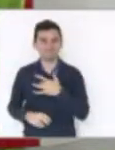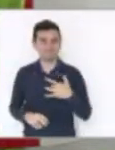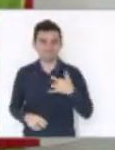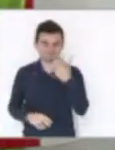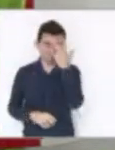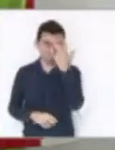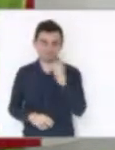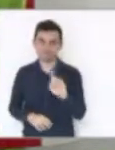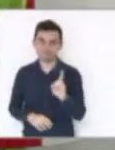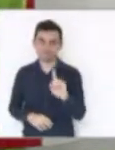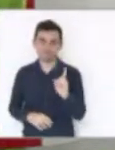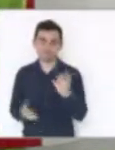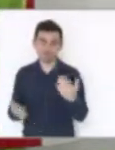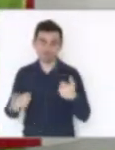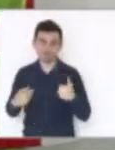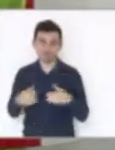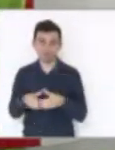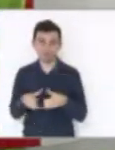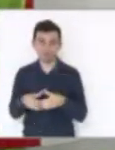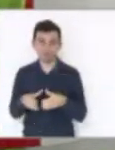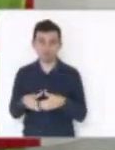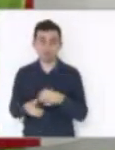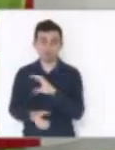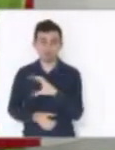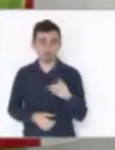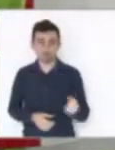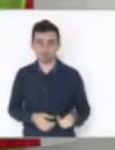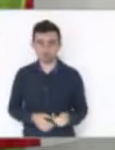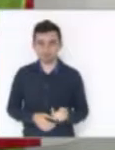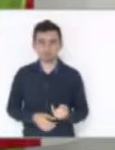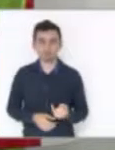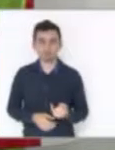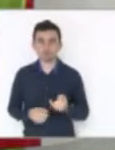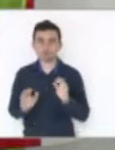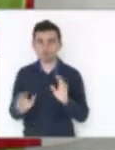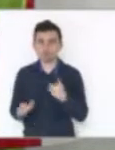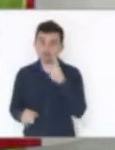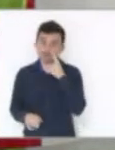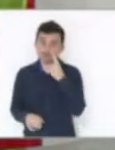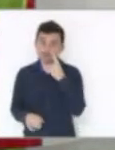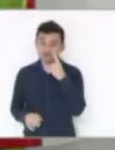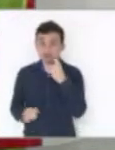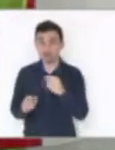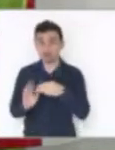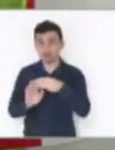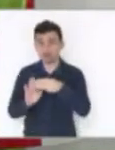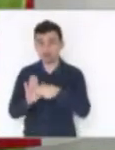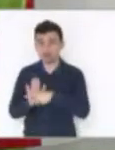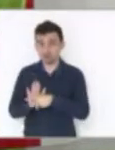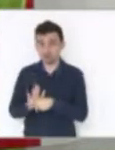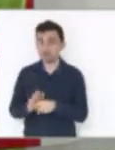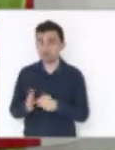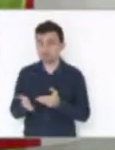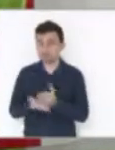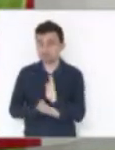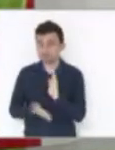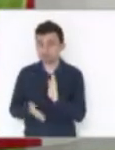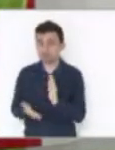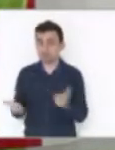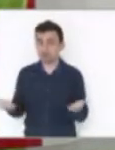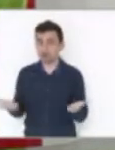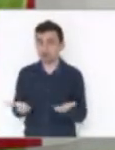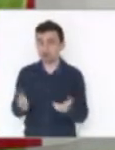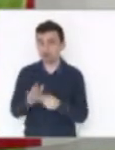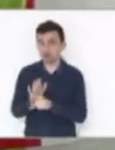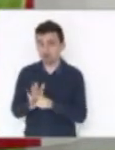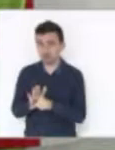como membro da Comissão de Constituição e Justiça, a gente analisou, primeiro, a admissibilidade da medida provisória, depois a sua constitucionalidade, legalidade, e agora